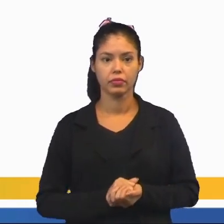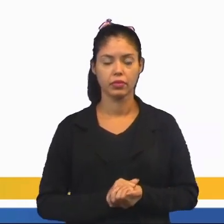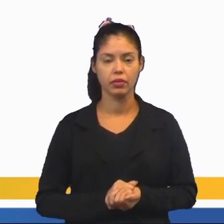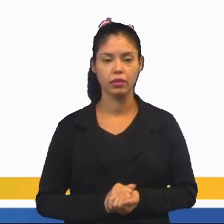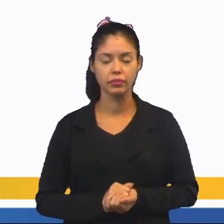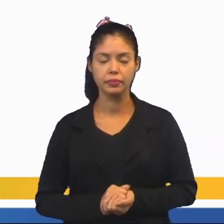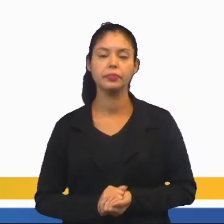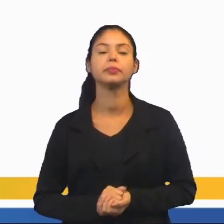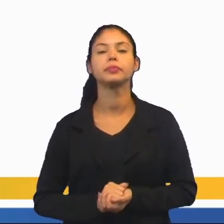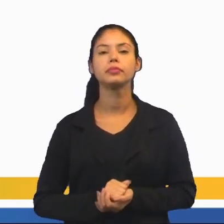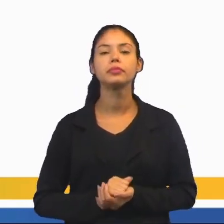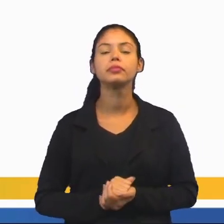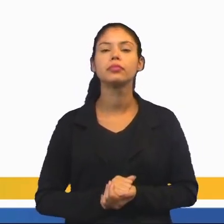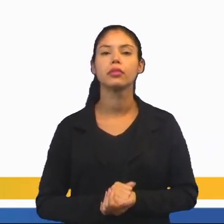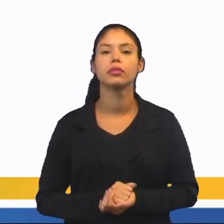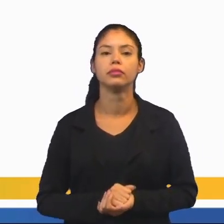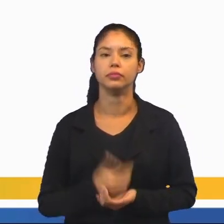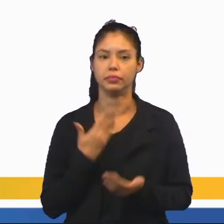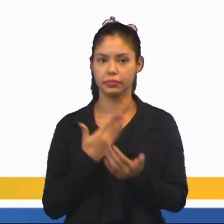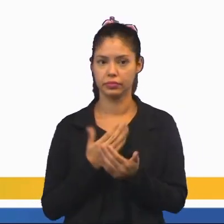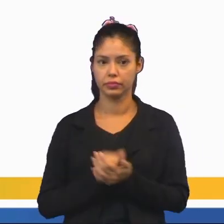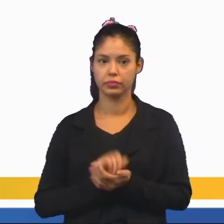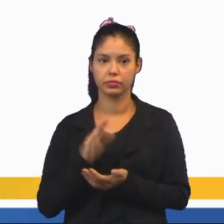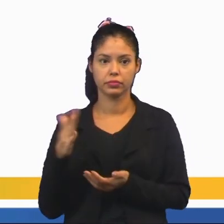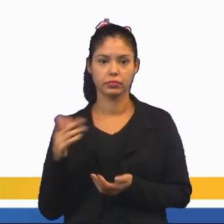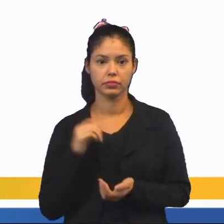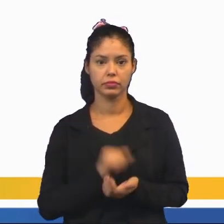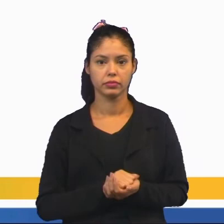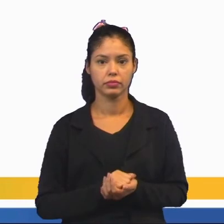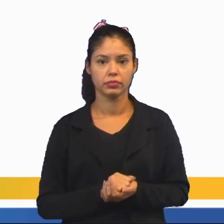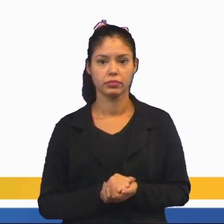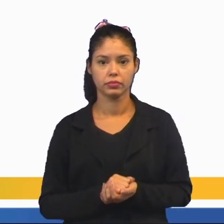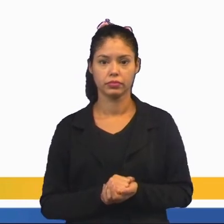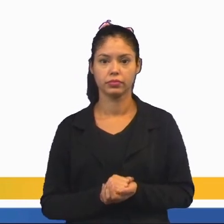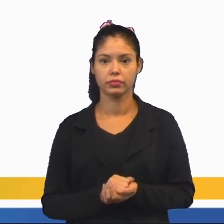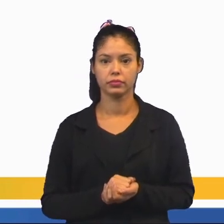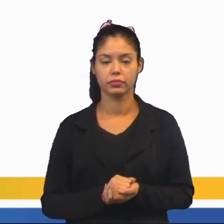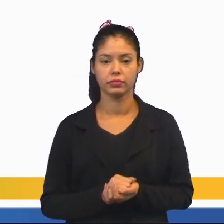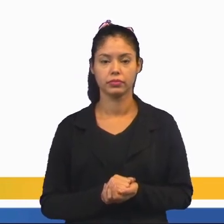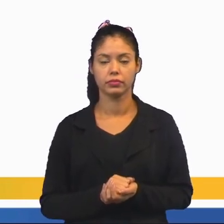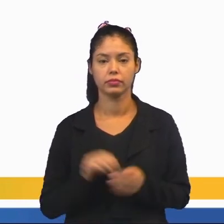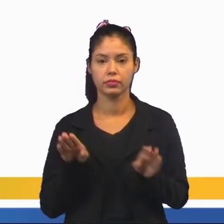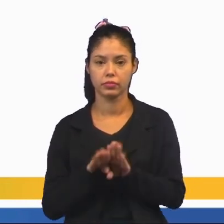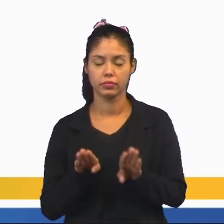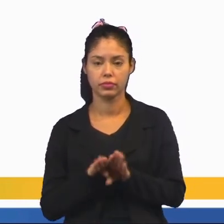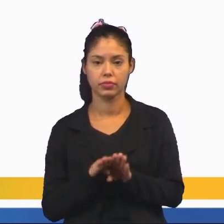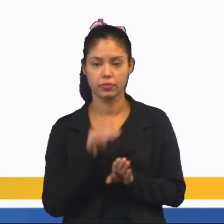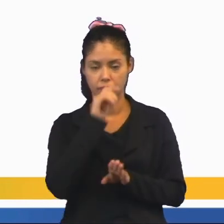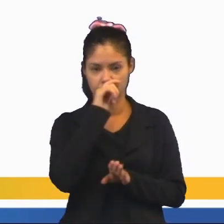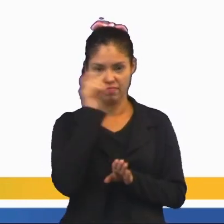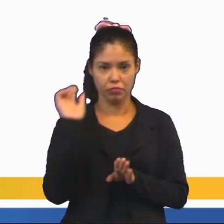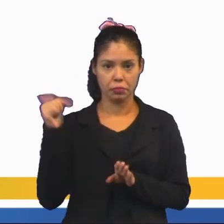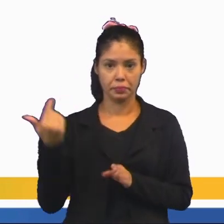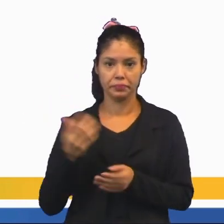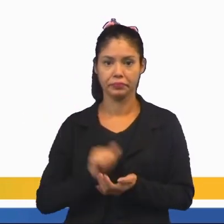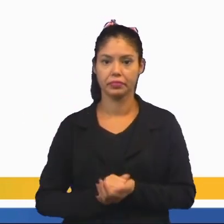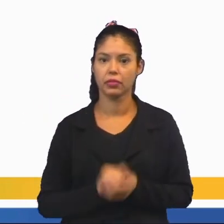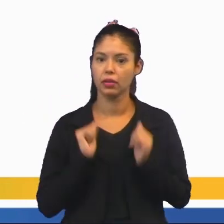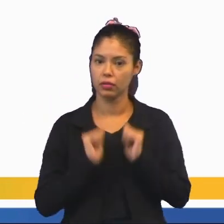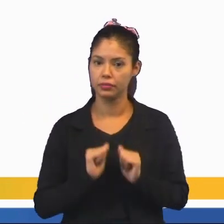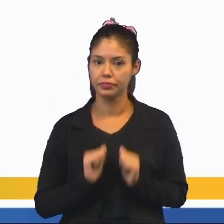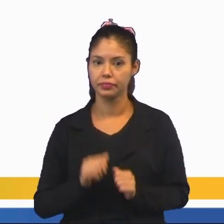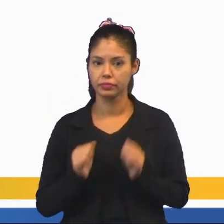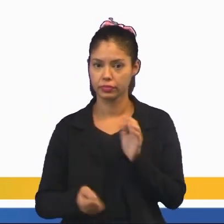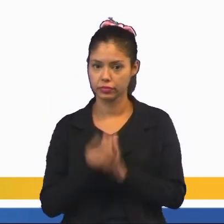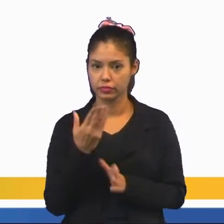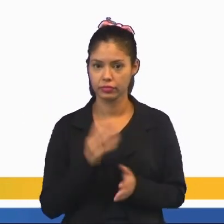Continuando aqui. Ao lançar um dado aqui também, aí tem uma outra forma. Também